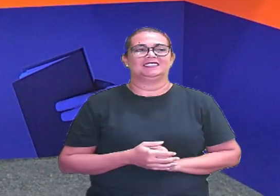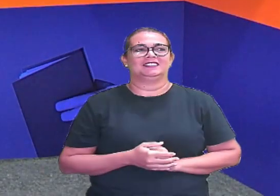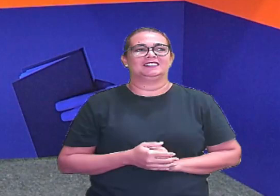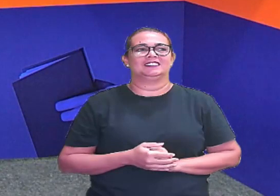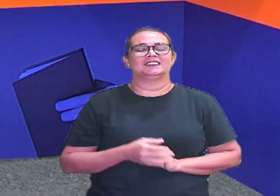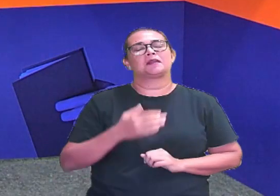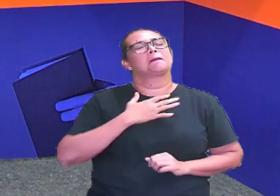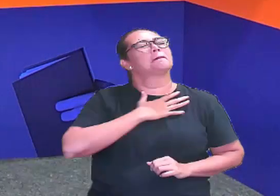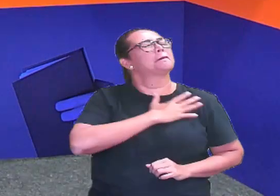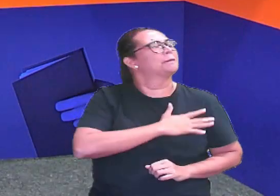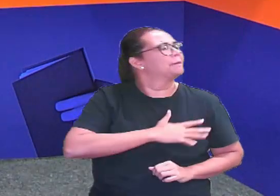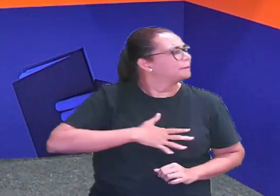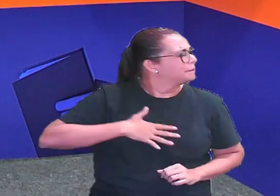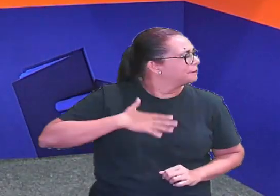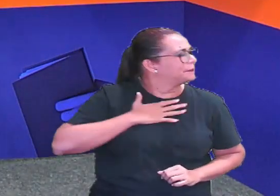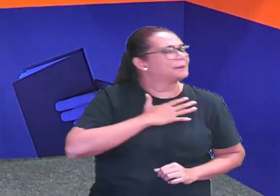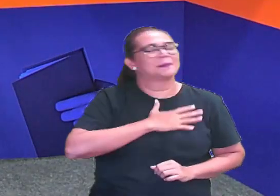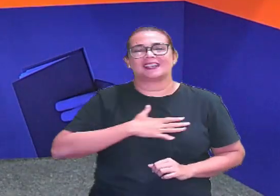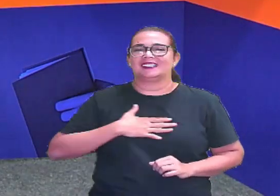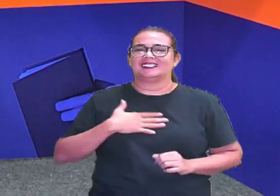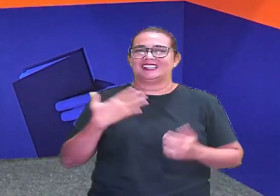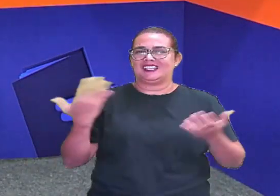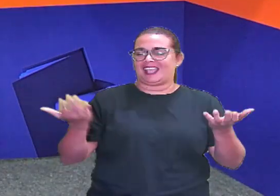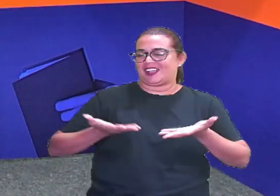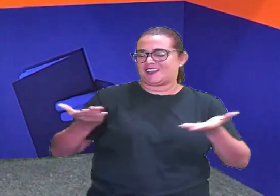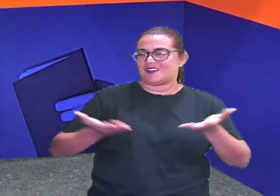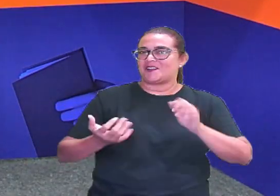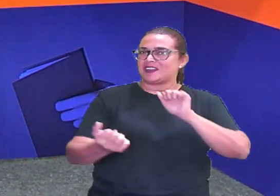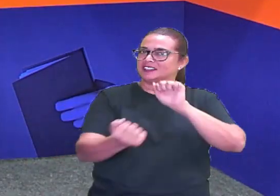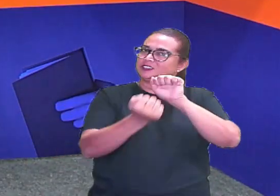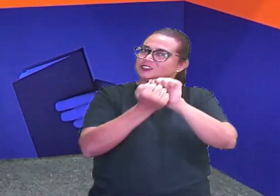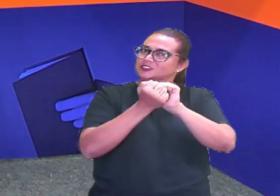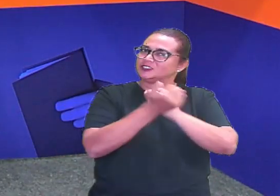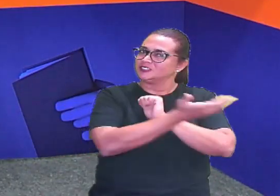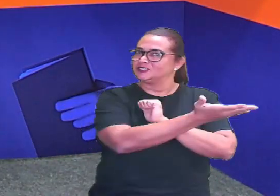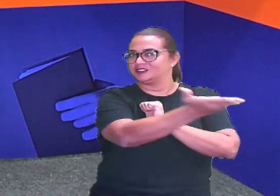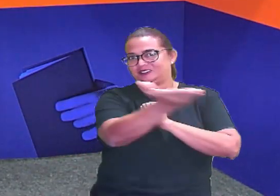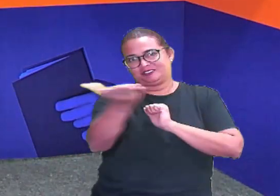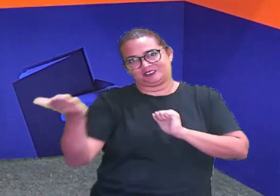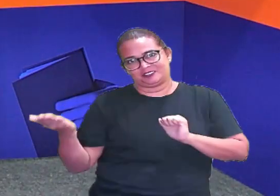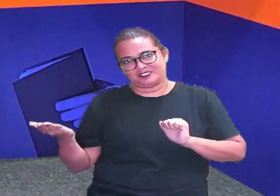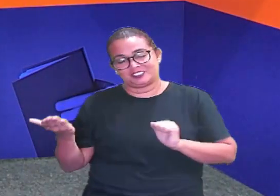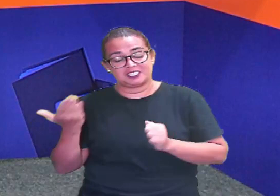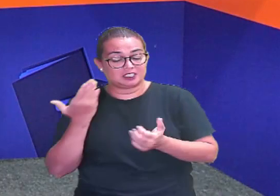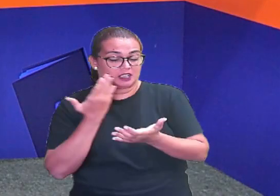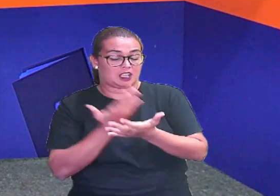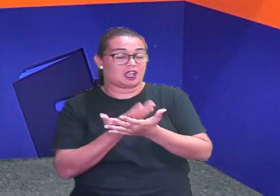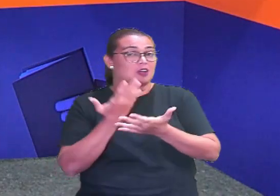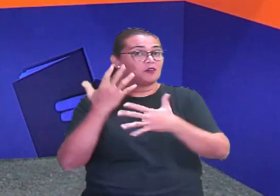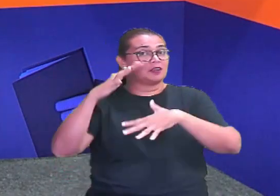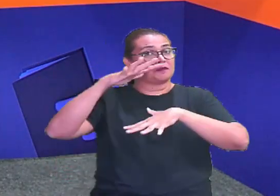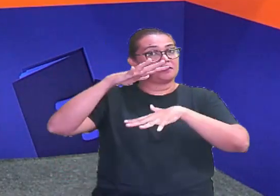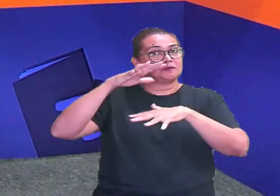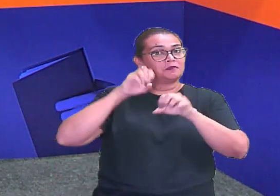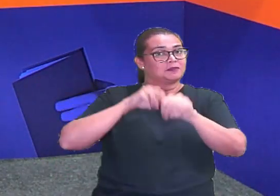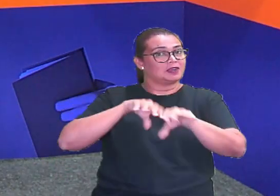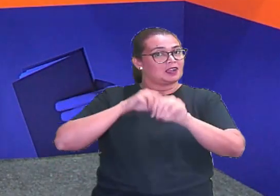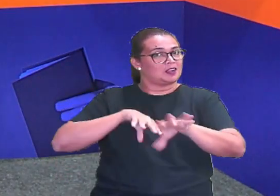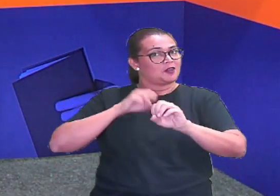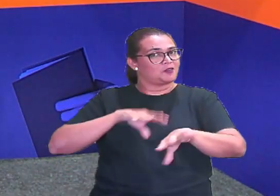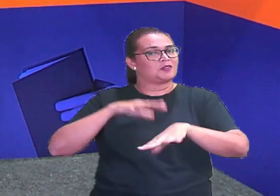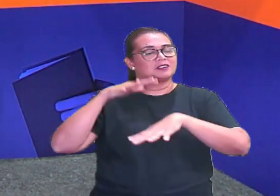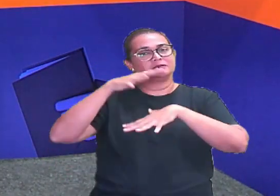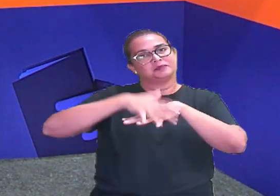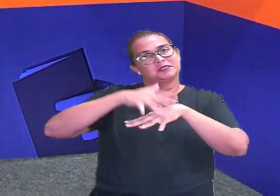muito prazer estar aqui com vocês em uma aula de matemática,